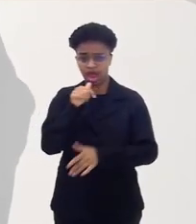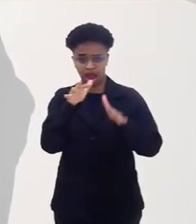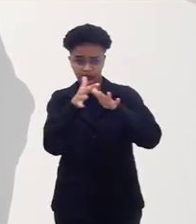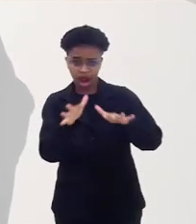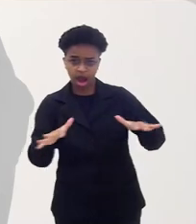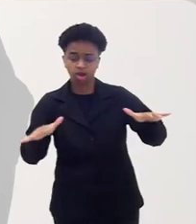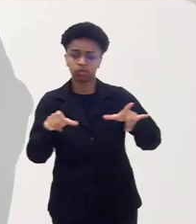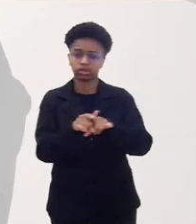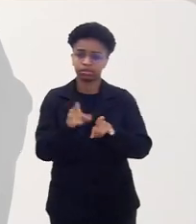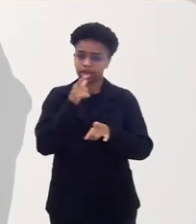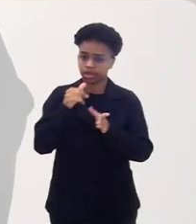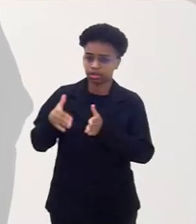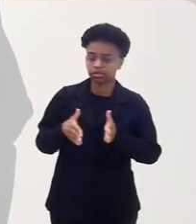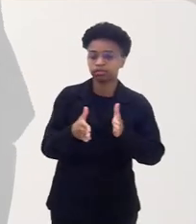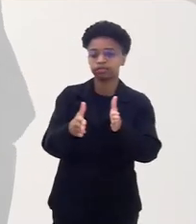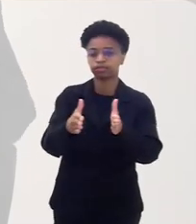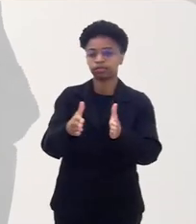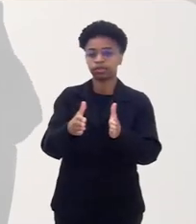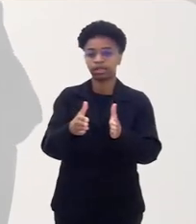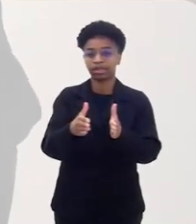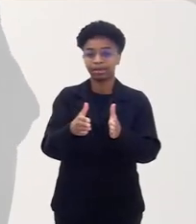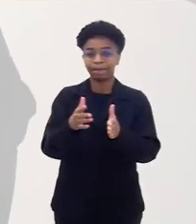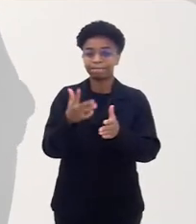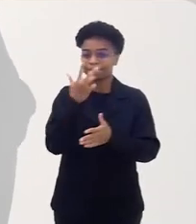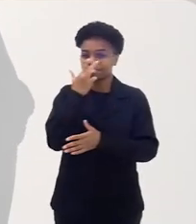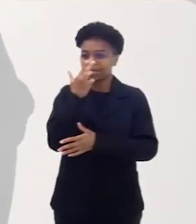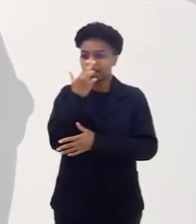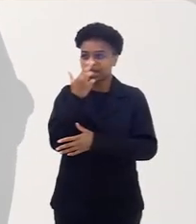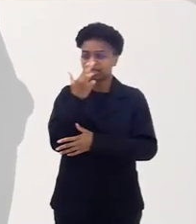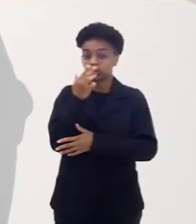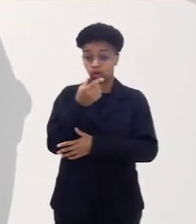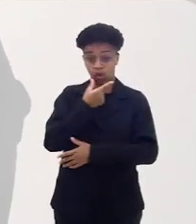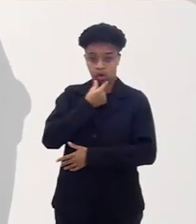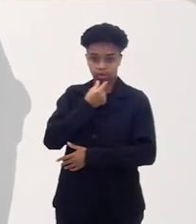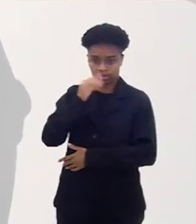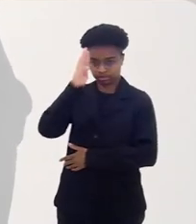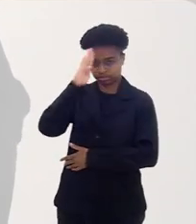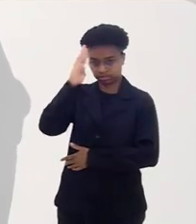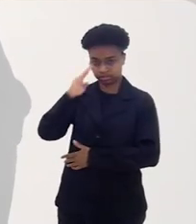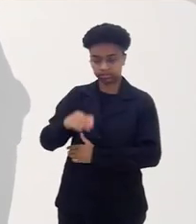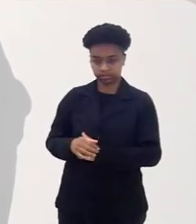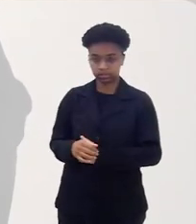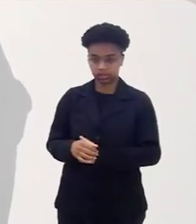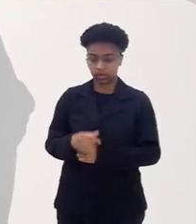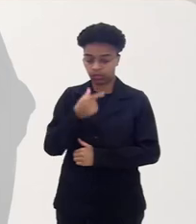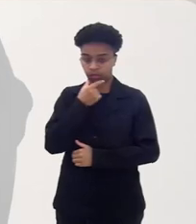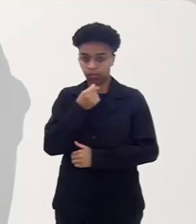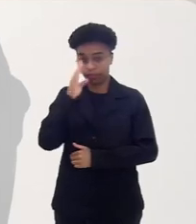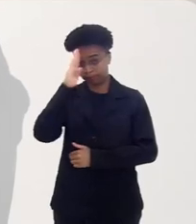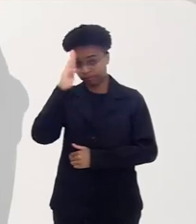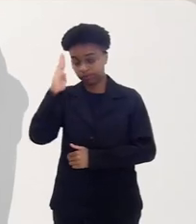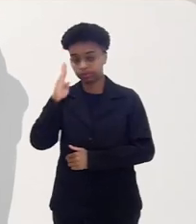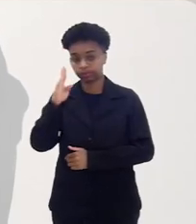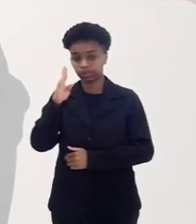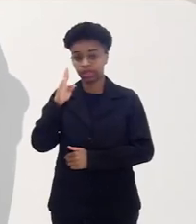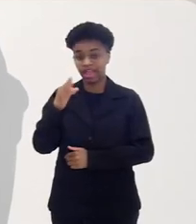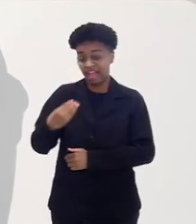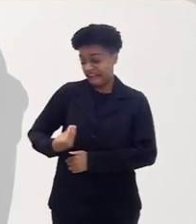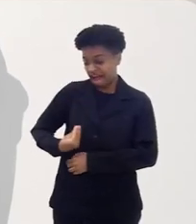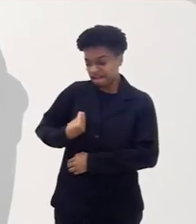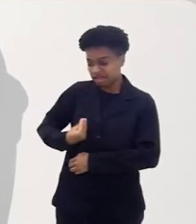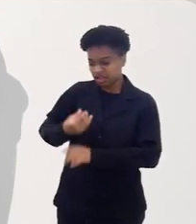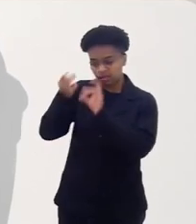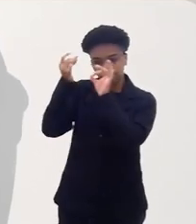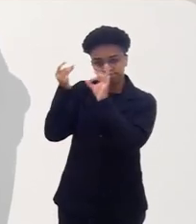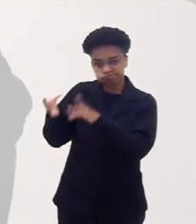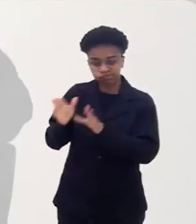oceanos, nos nossos rios, eles abandonam a sua... os homens, sobretudo os homens, eles abandonam a